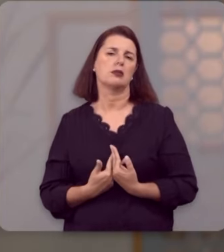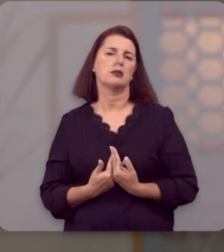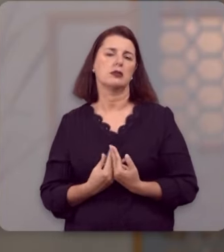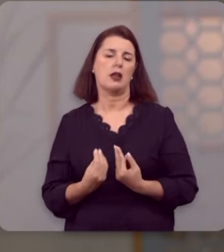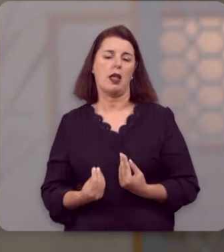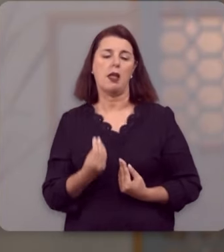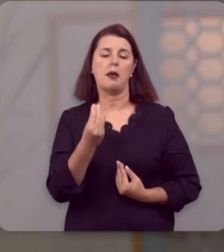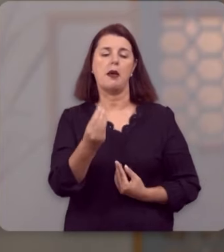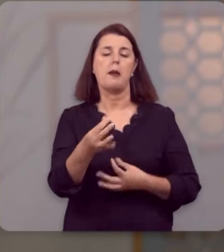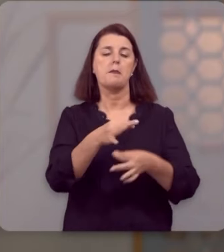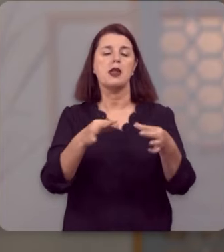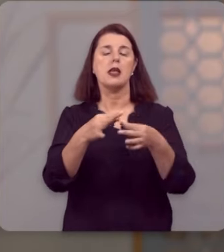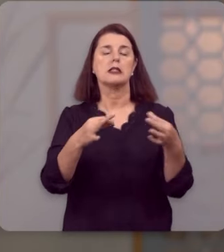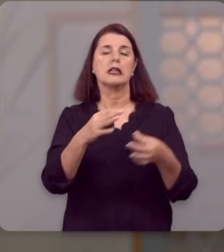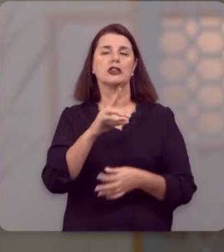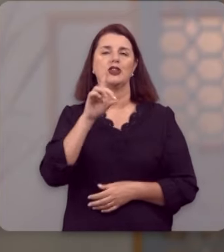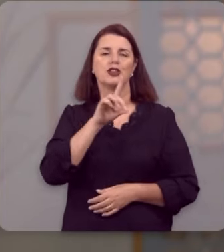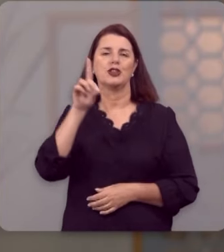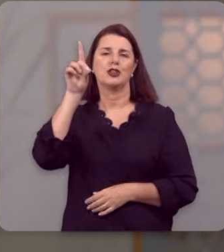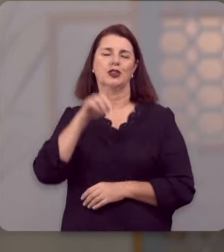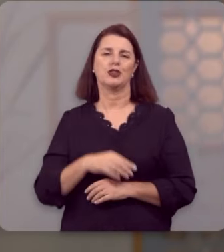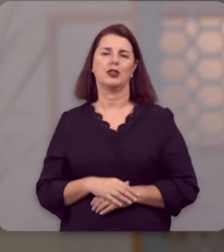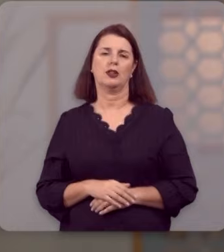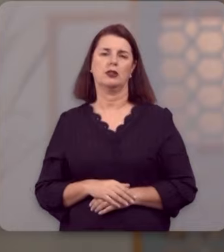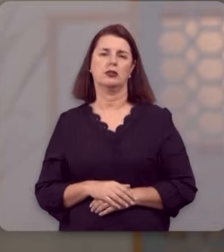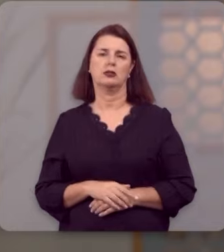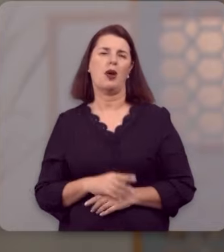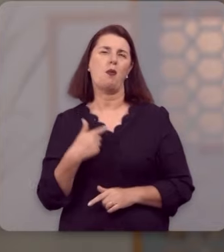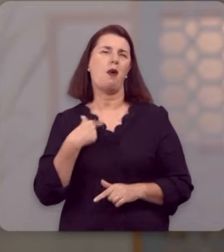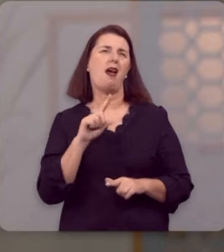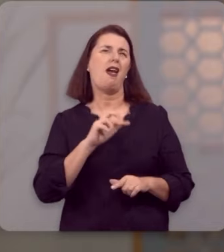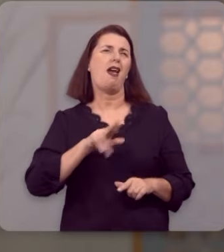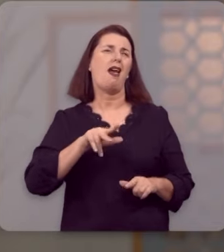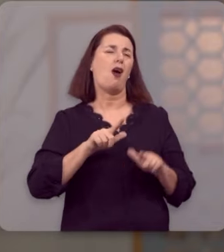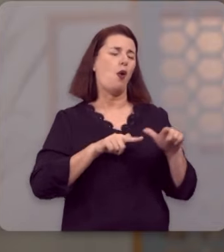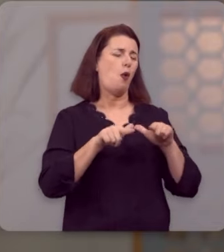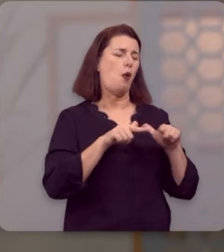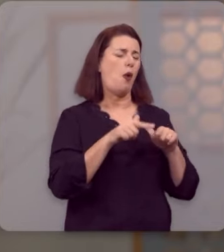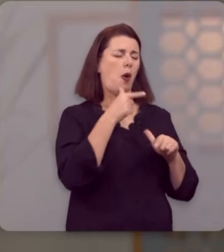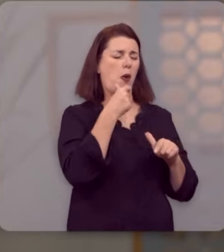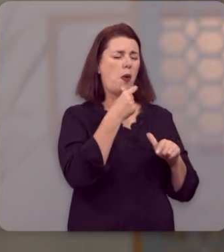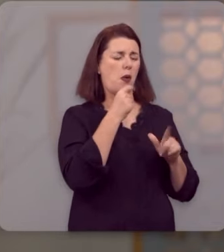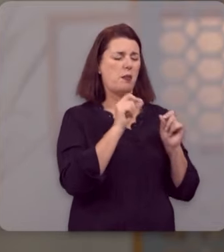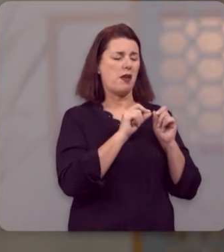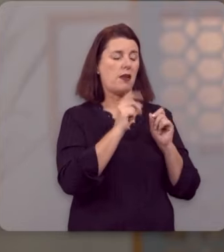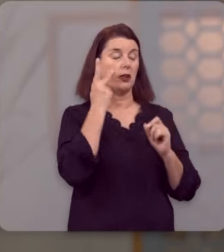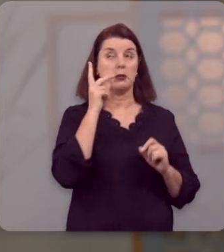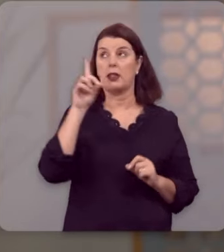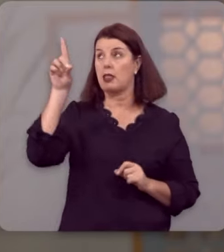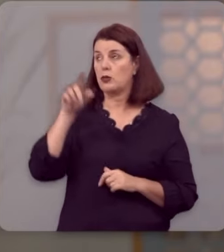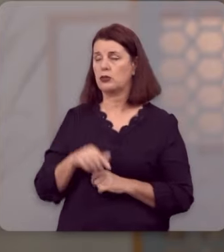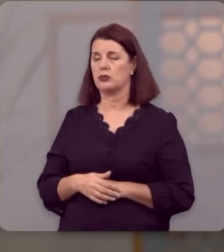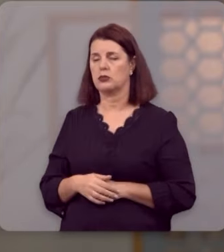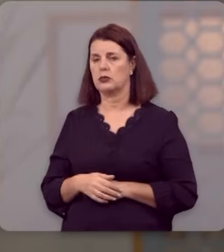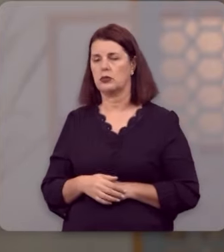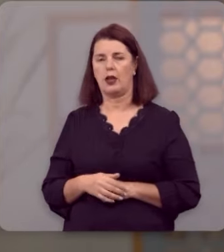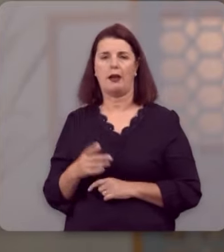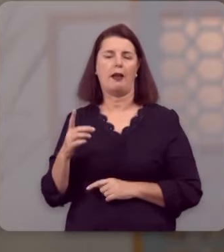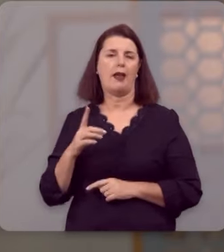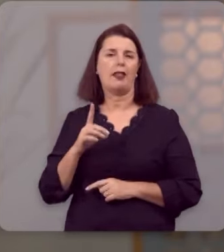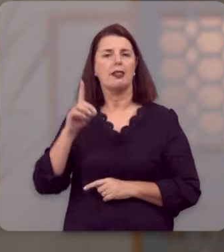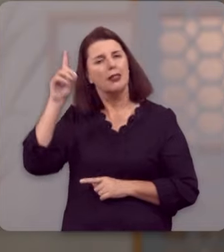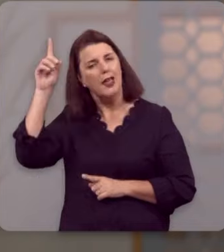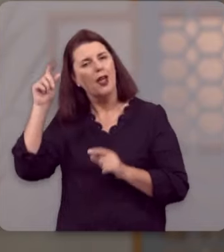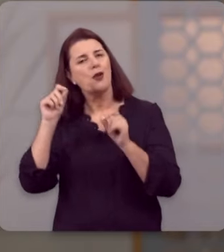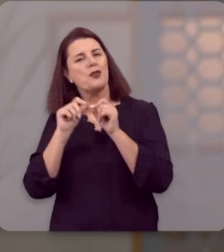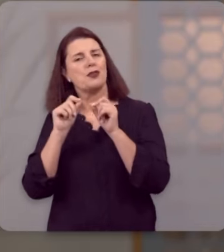É dádiva divina. Não é obra que o homem faz para Deus. É obra